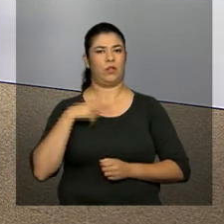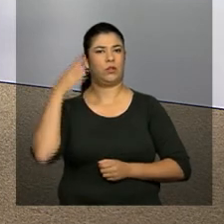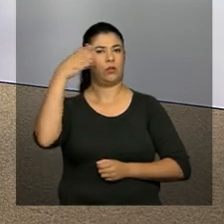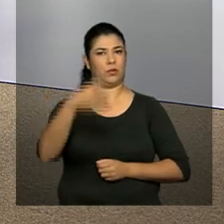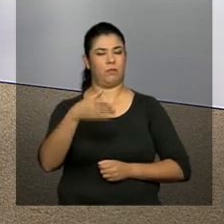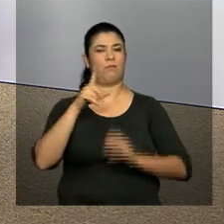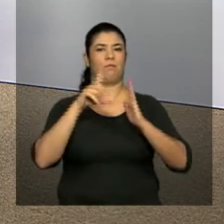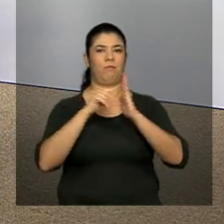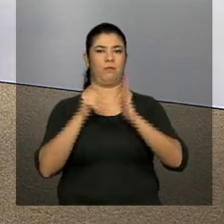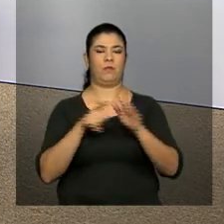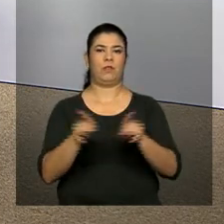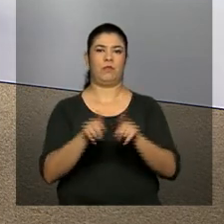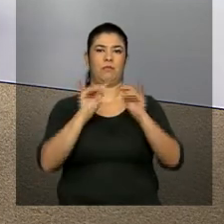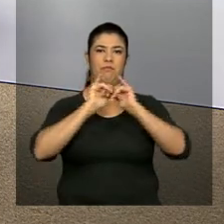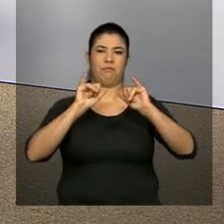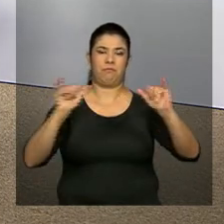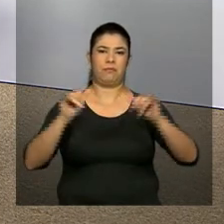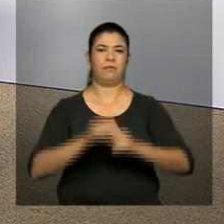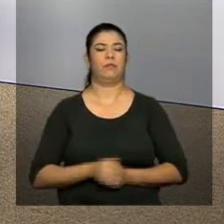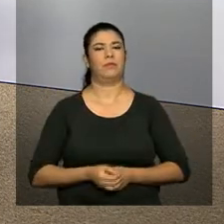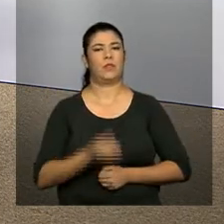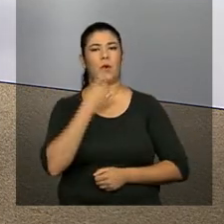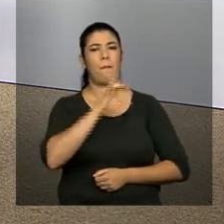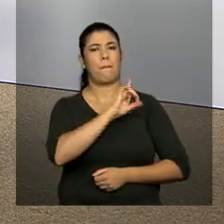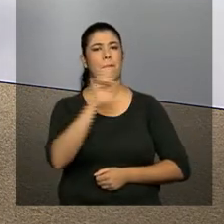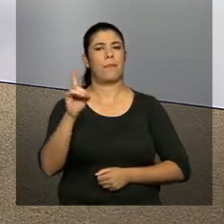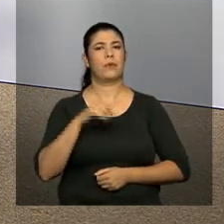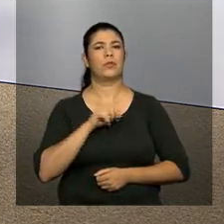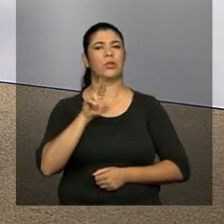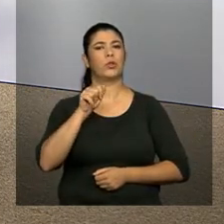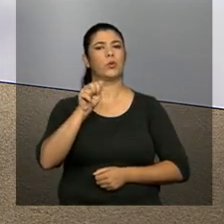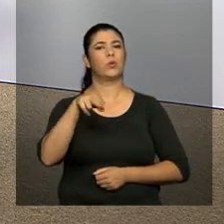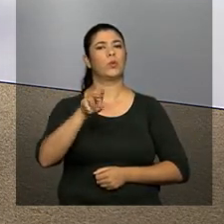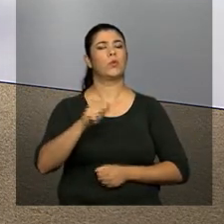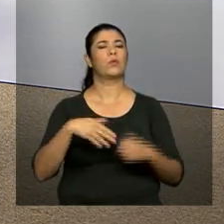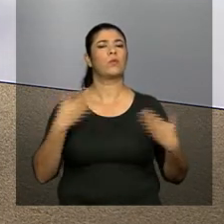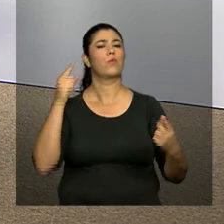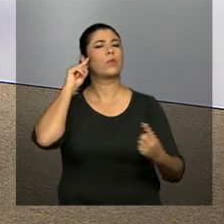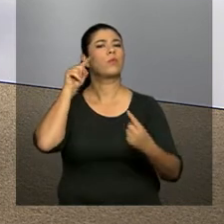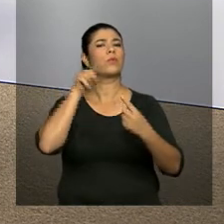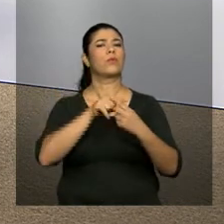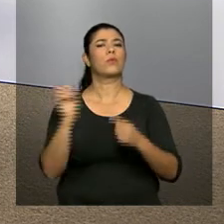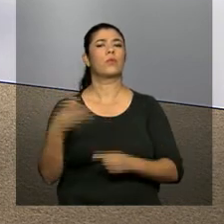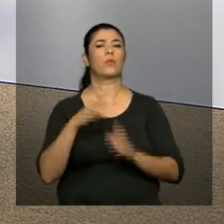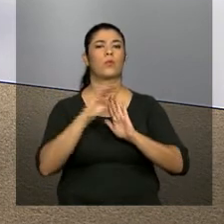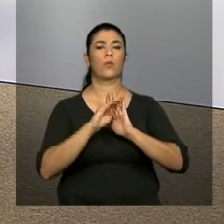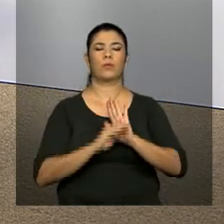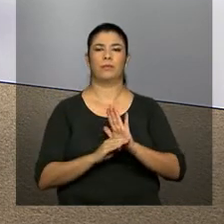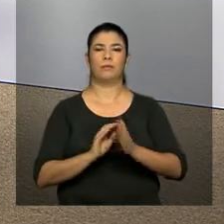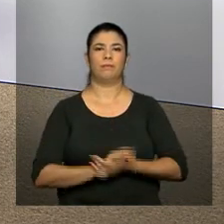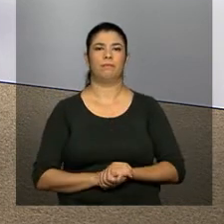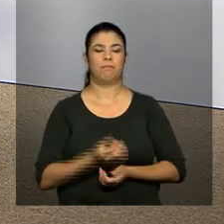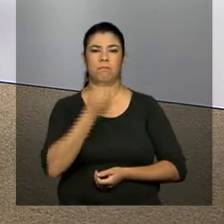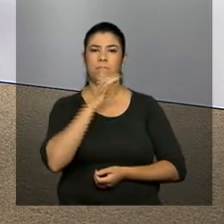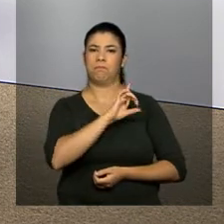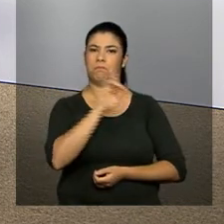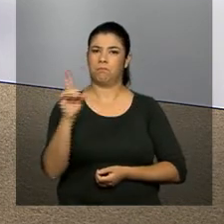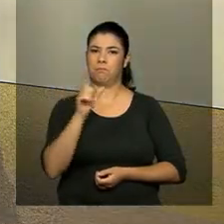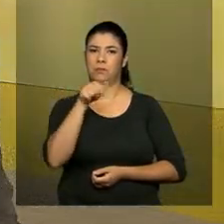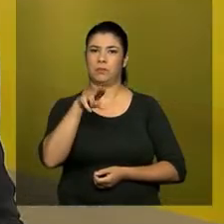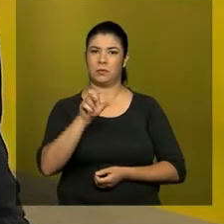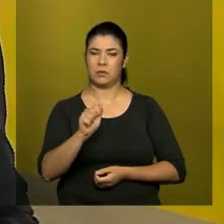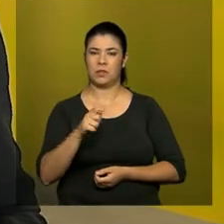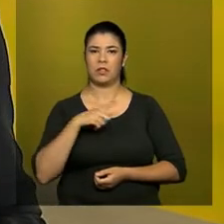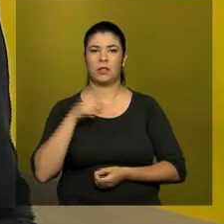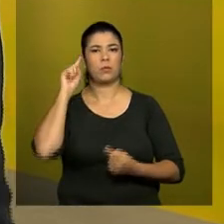local do evento e tem mais informações. Bom dia, Luana. Qual o objetivo desse novo programa? Bom dia, Ana Gabriela. O